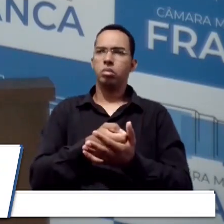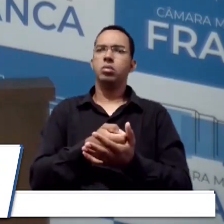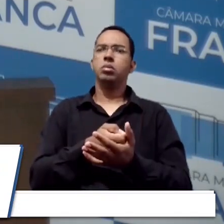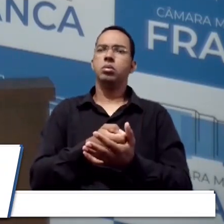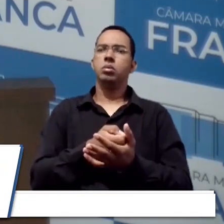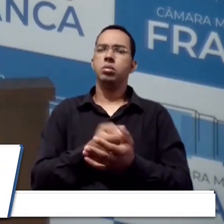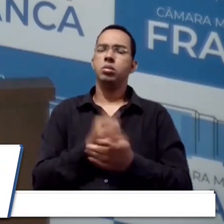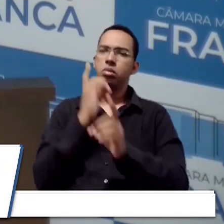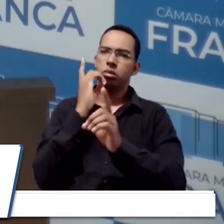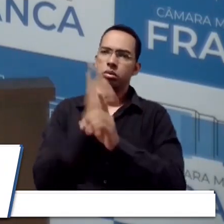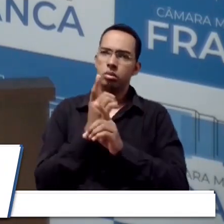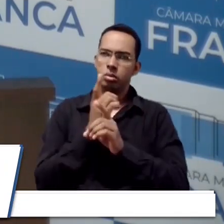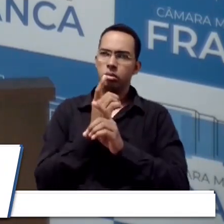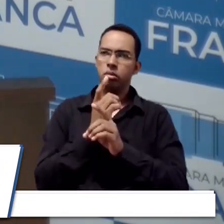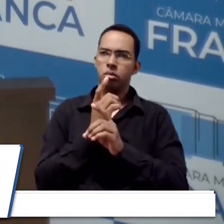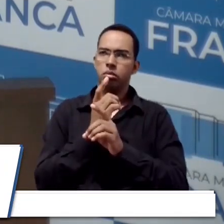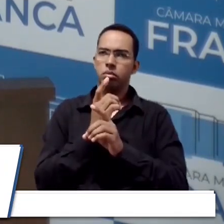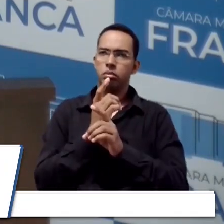atender.